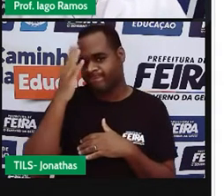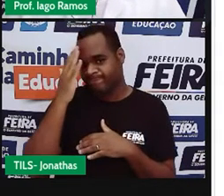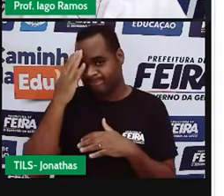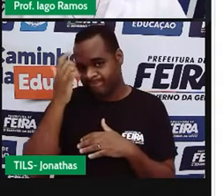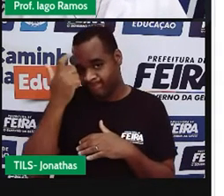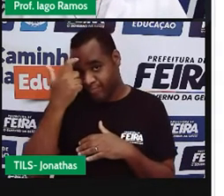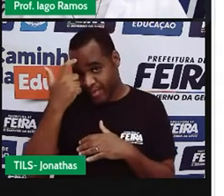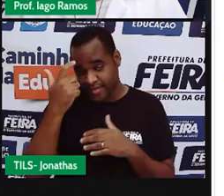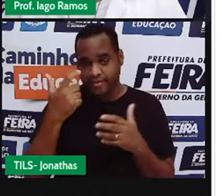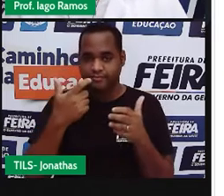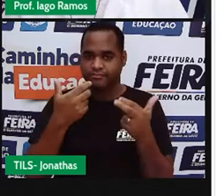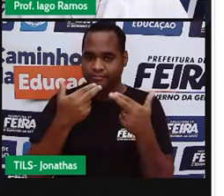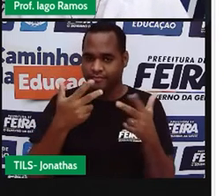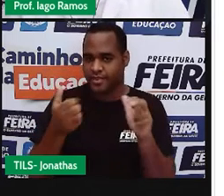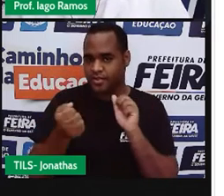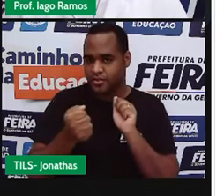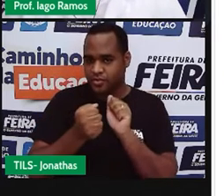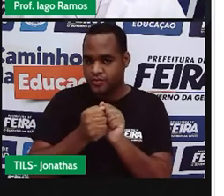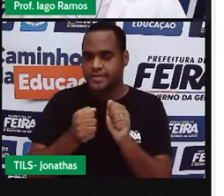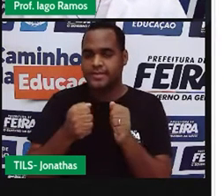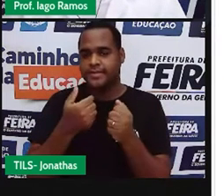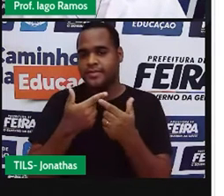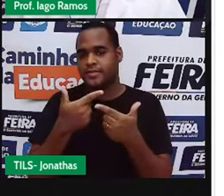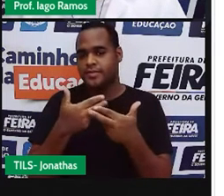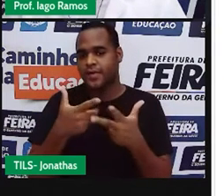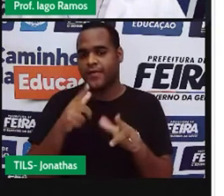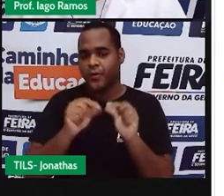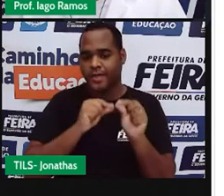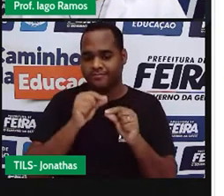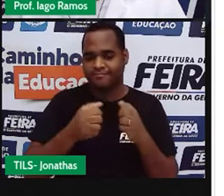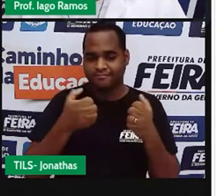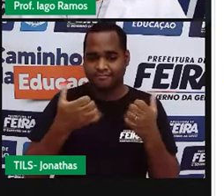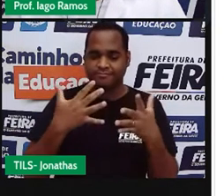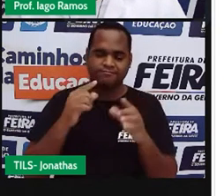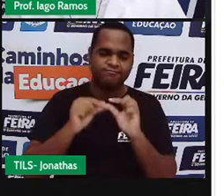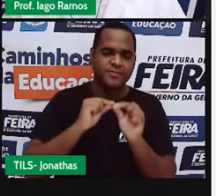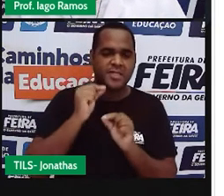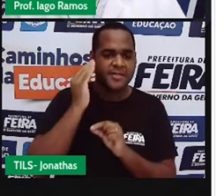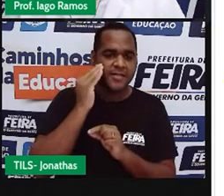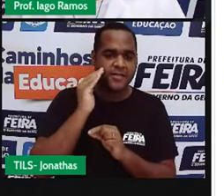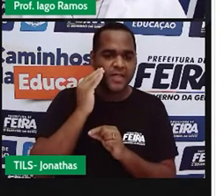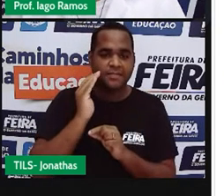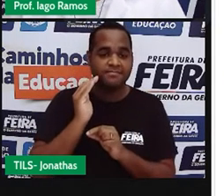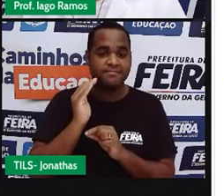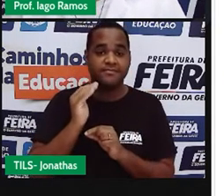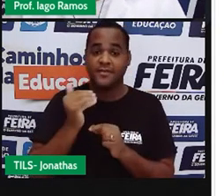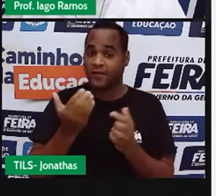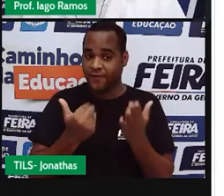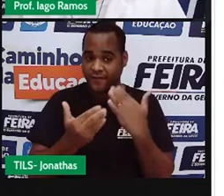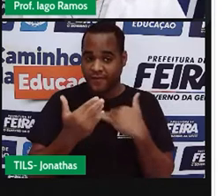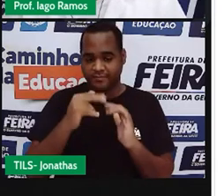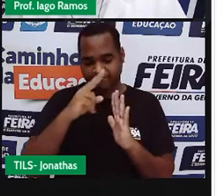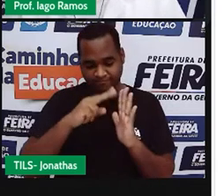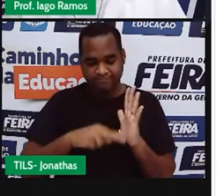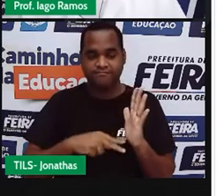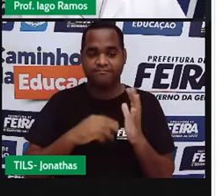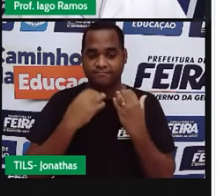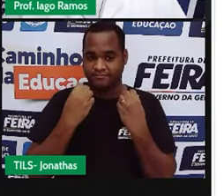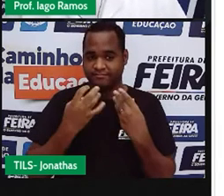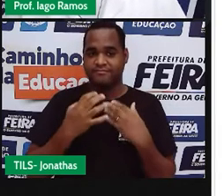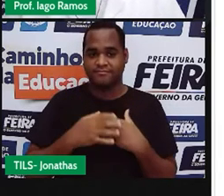sobre essa situação e ver o que é que está por trás dela. Então, vem comigo que eu vou ler com você, tá bom?